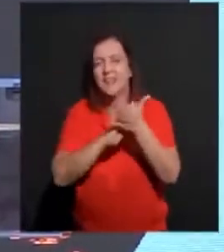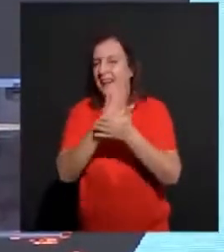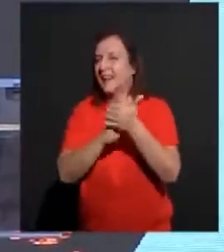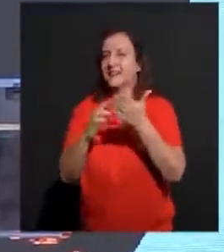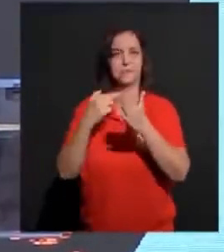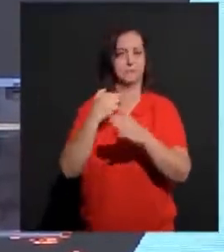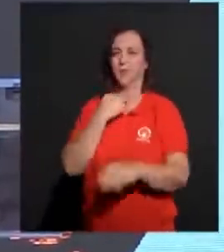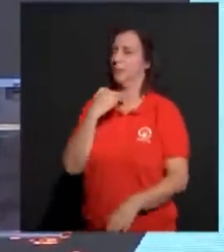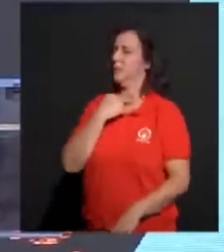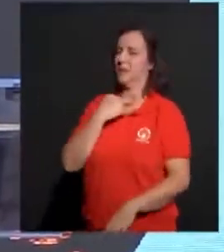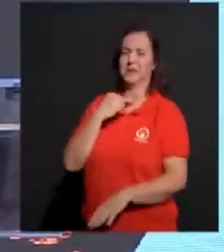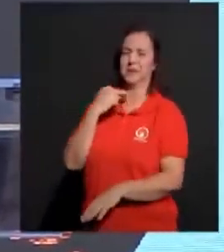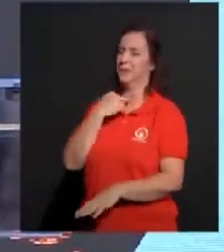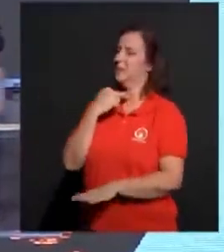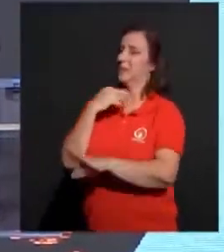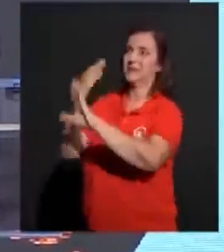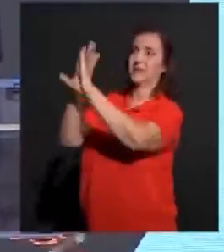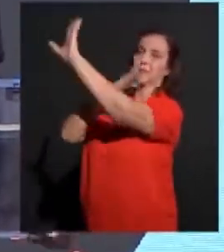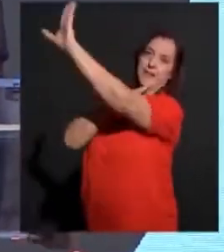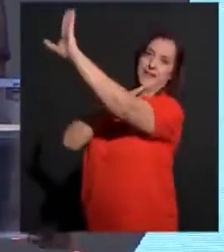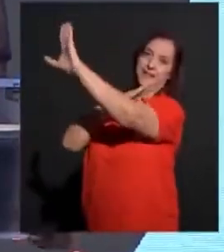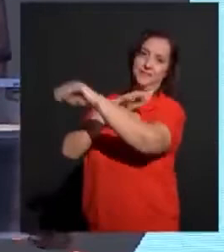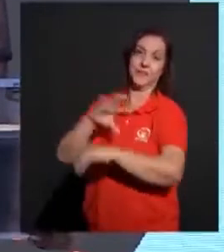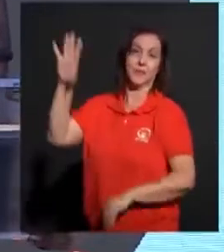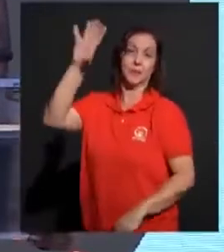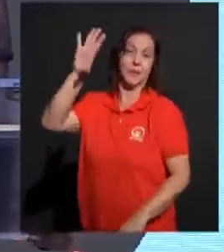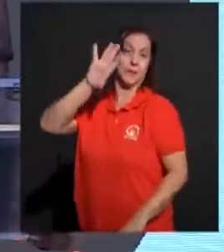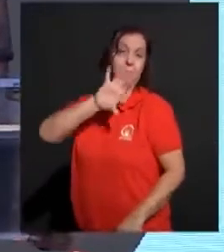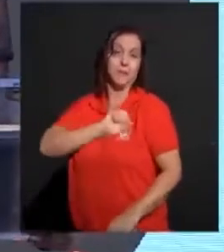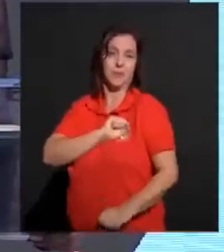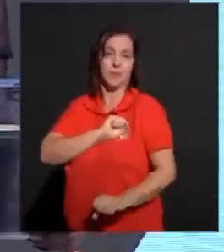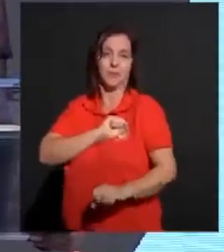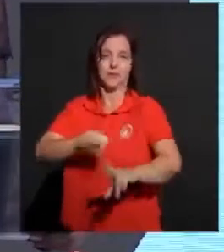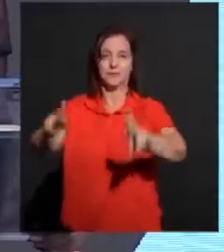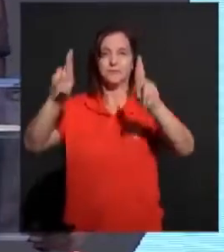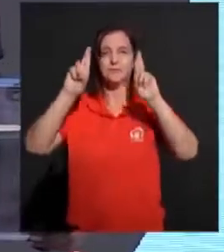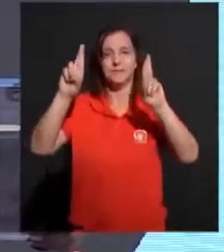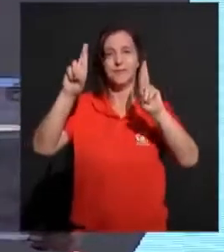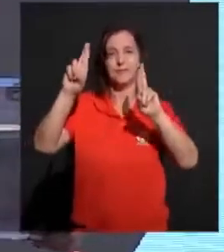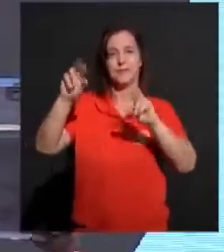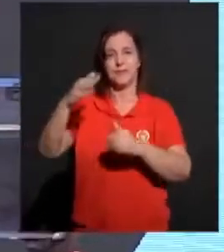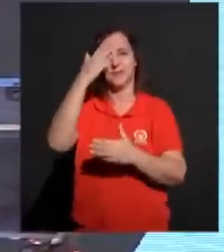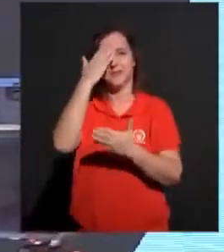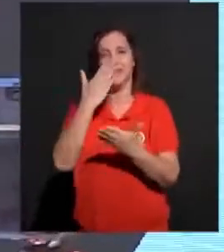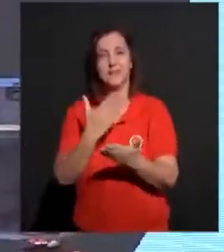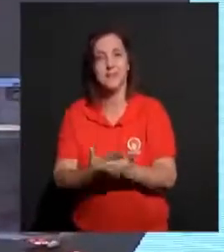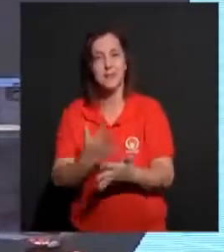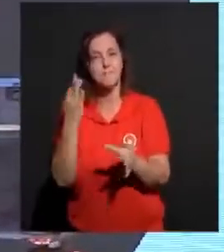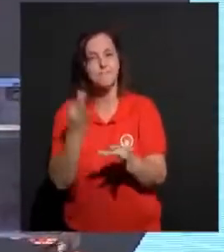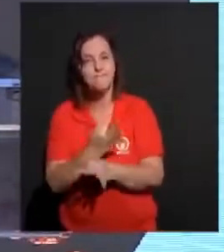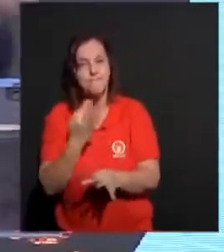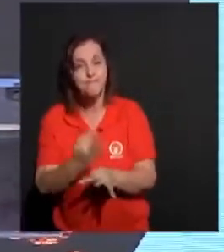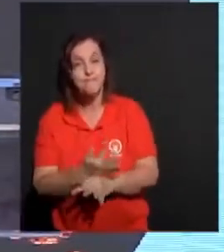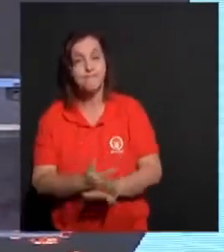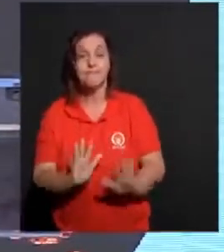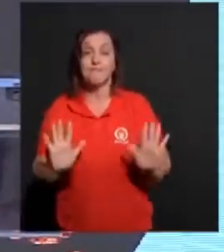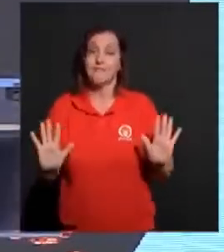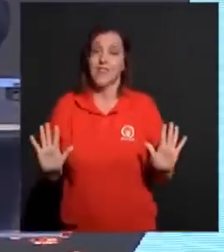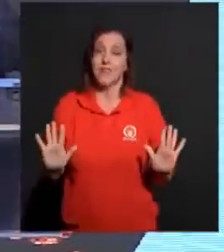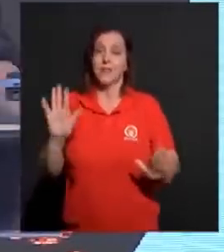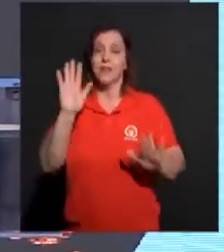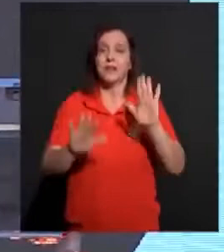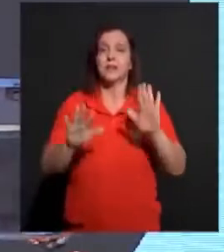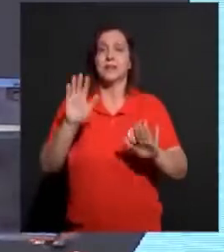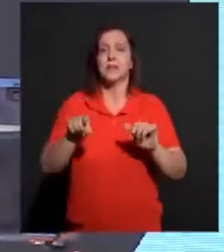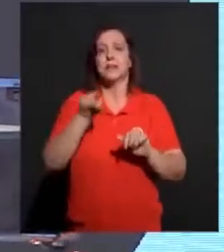suporta. Que tudo espera. Que tudo crê. Eu não sei. Talvez você está